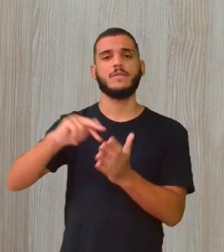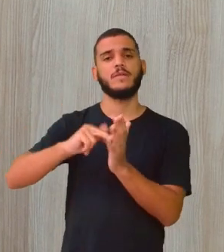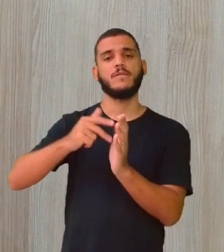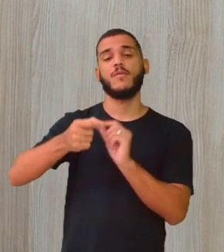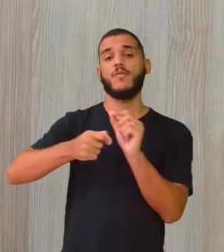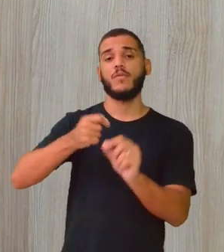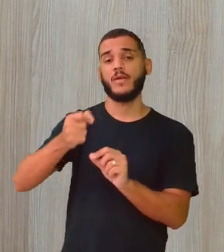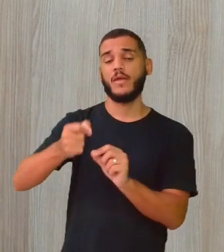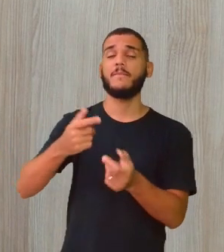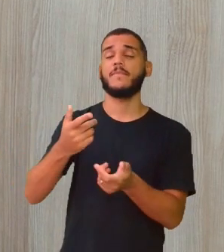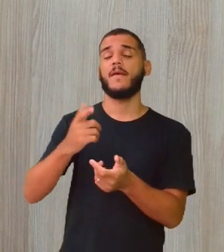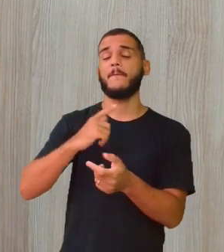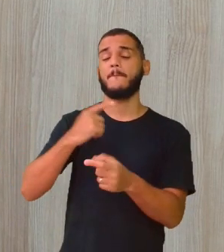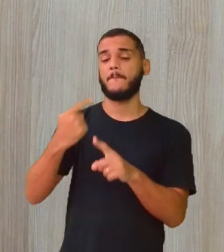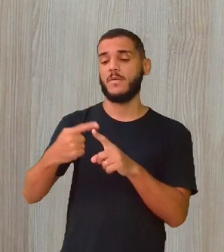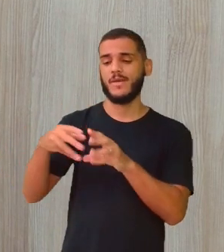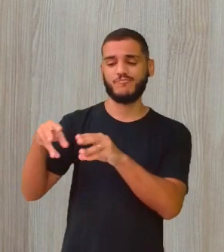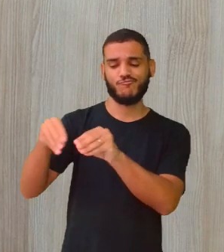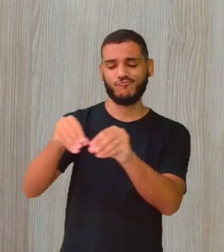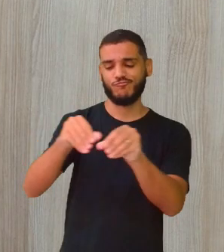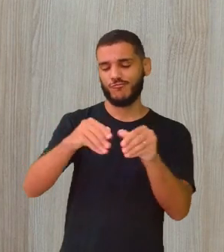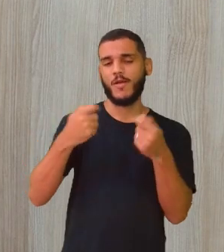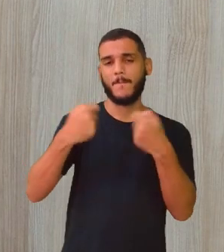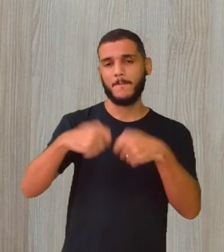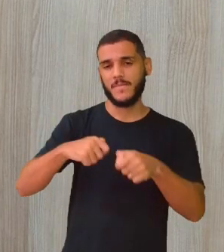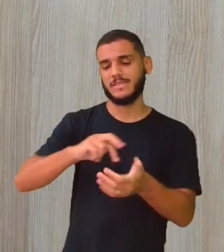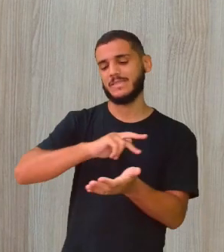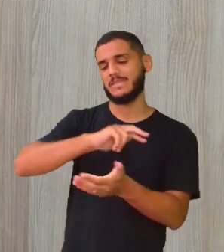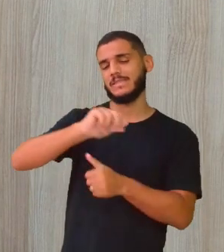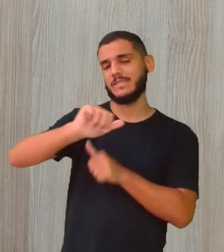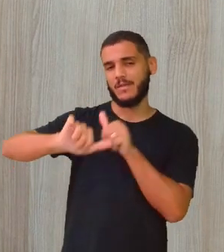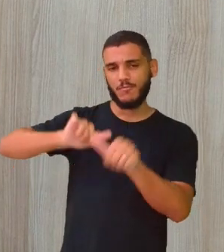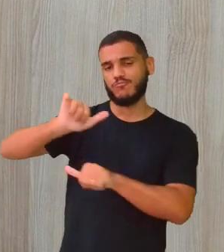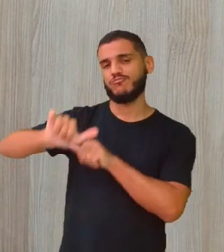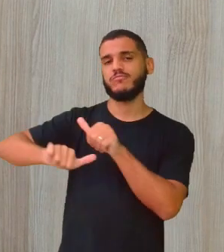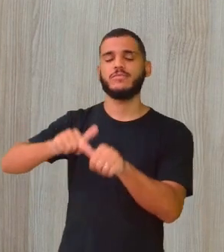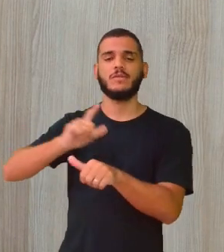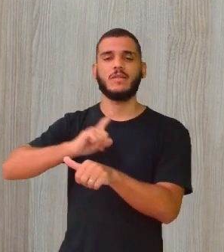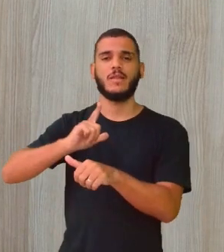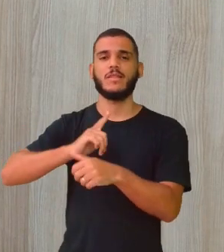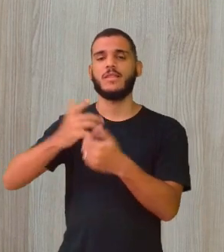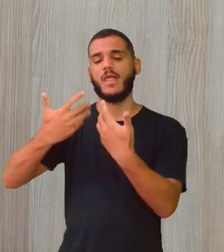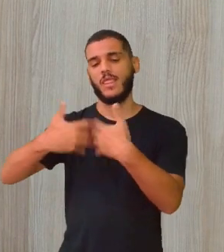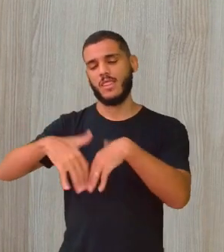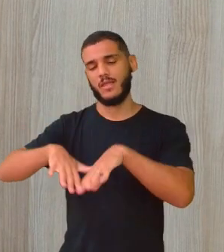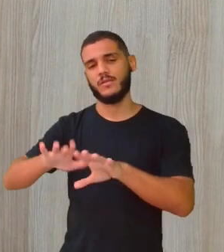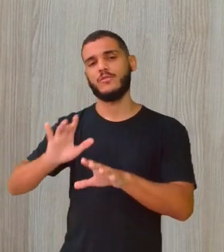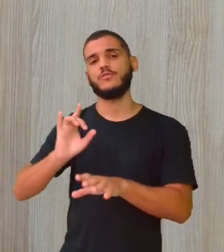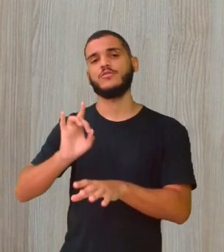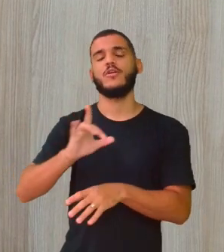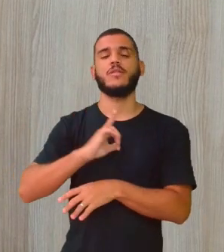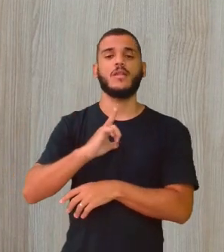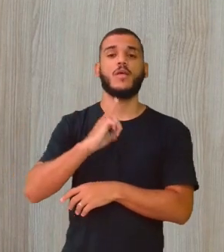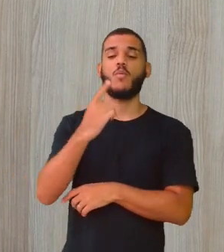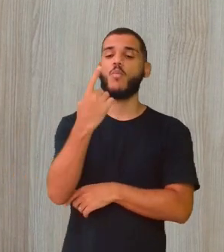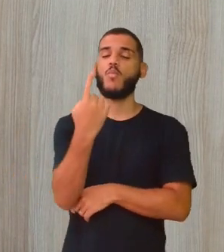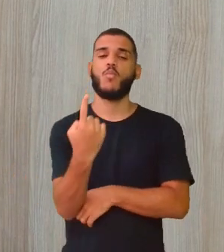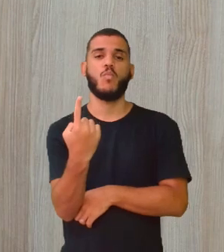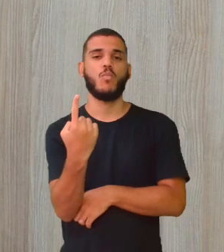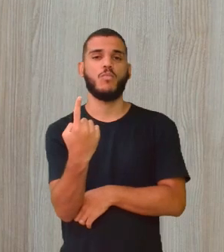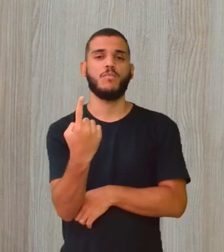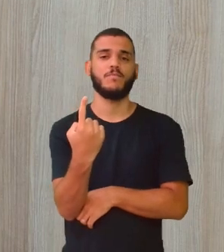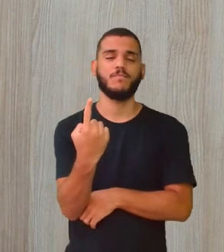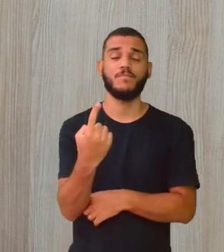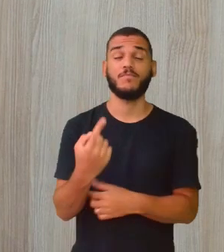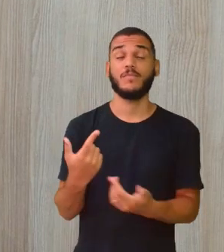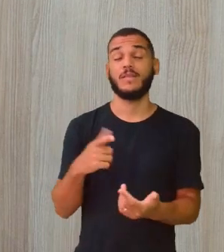nosso solo precisa dessa diversidade, né? Para se manter ali fértil. Quando a gente só coloca um tipo de cultivo, a gente